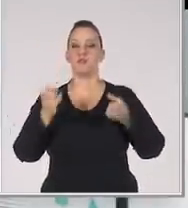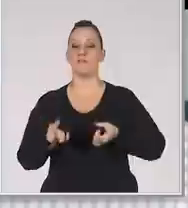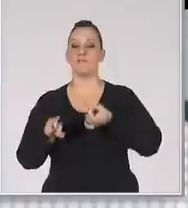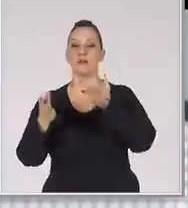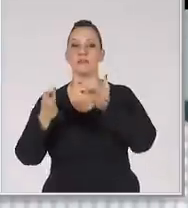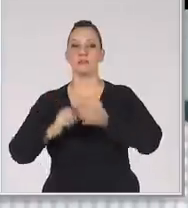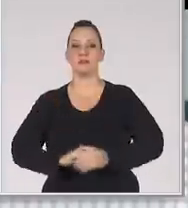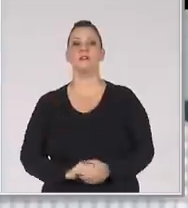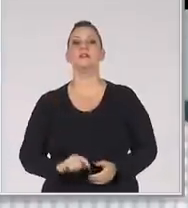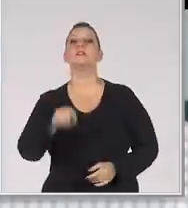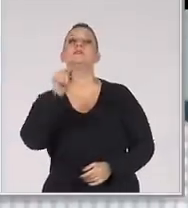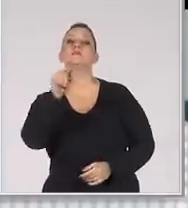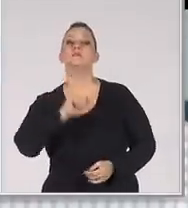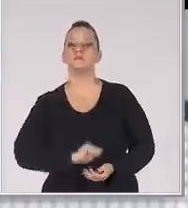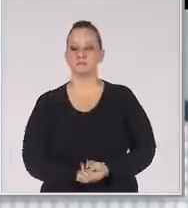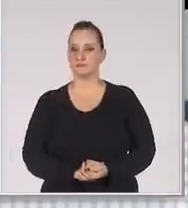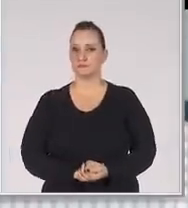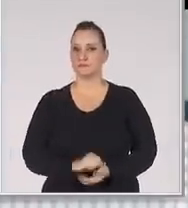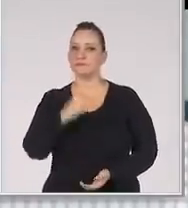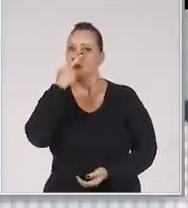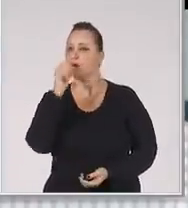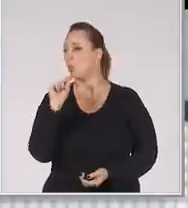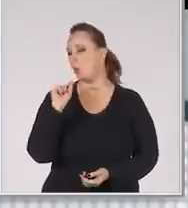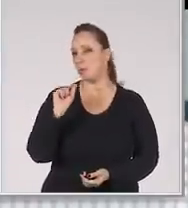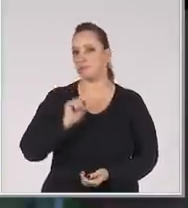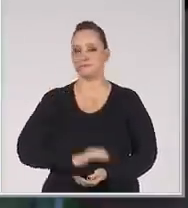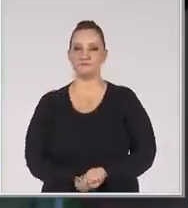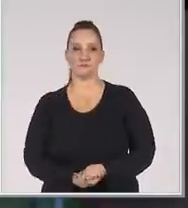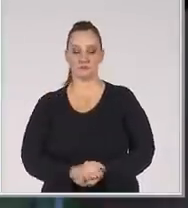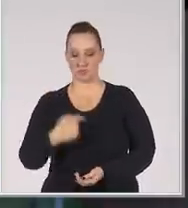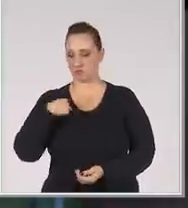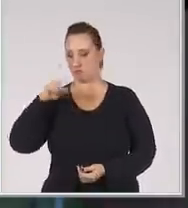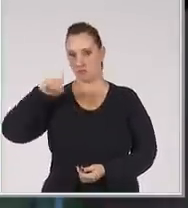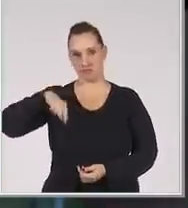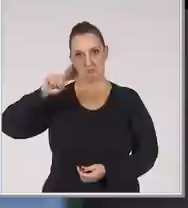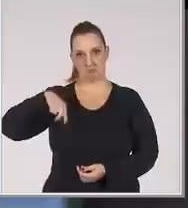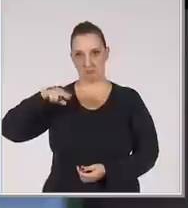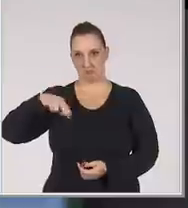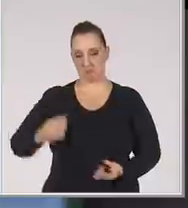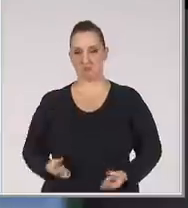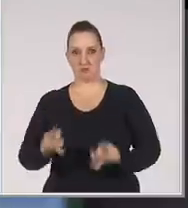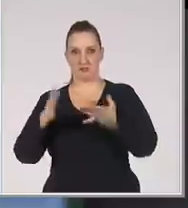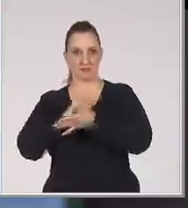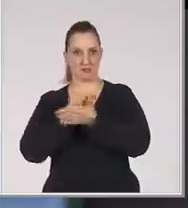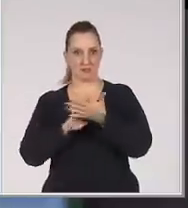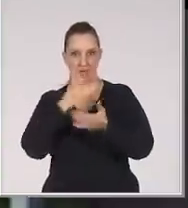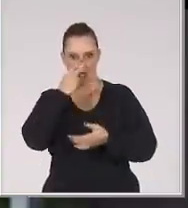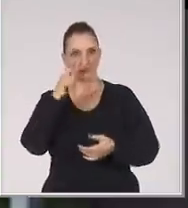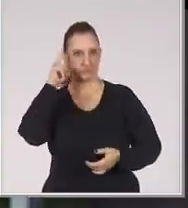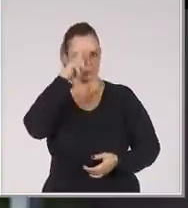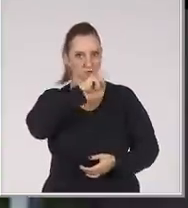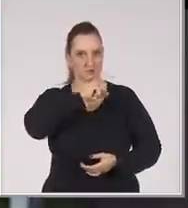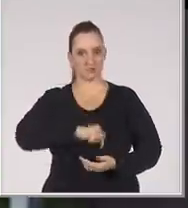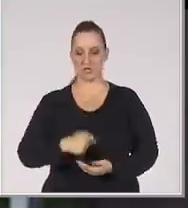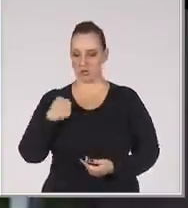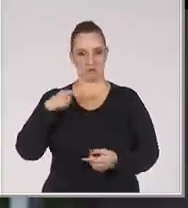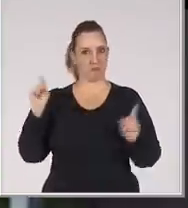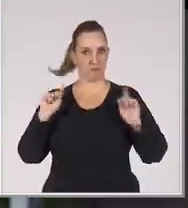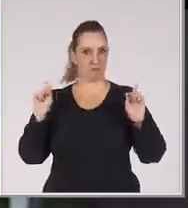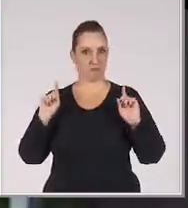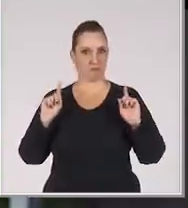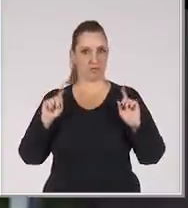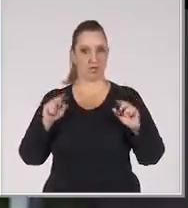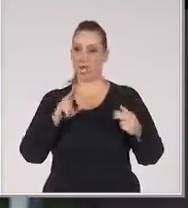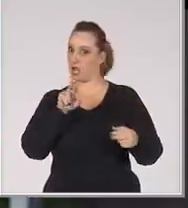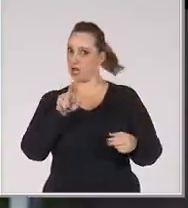vendedor Mas e você? O que acha? Olha, eu nunca vendi nada Não, não é fácil Eu não, mas